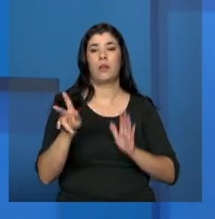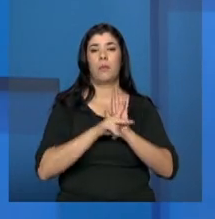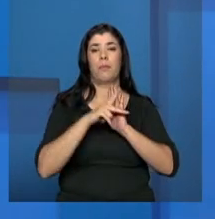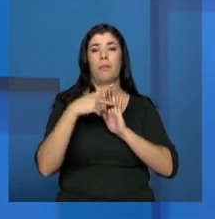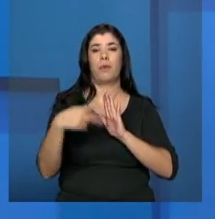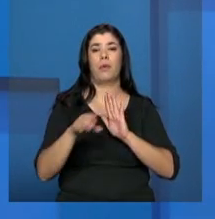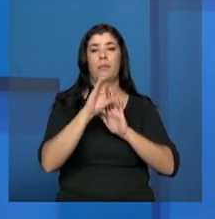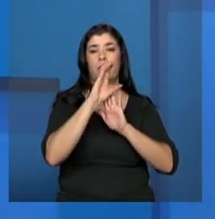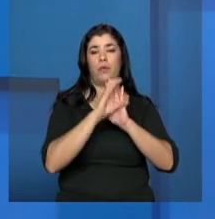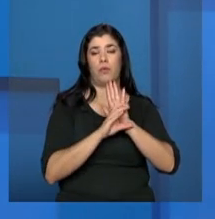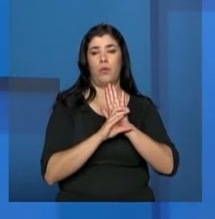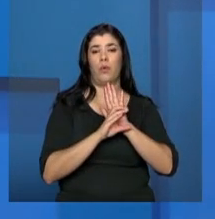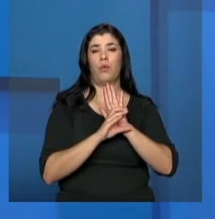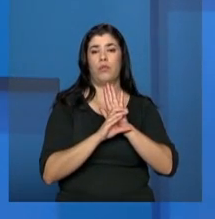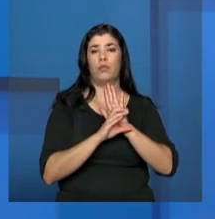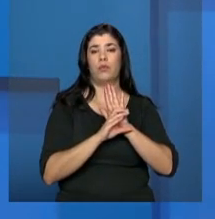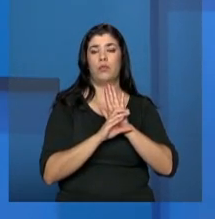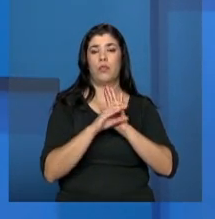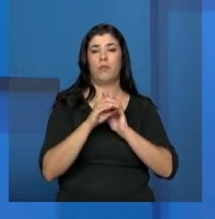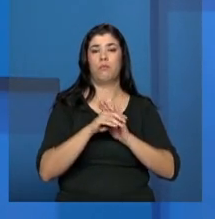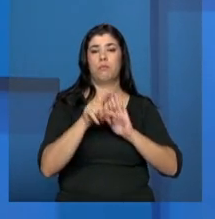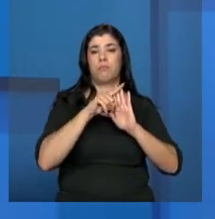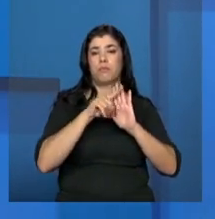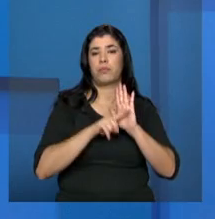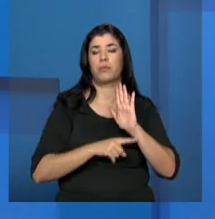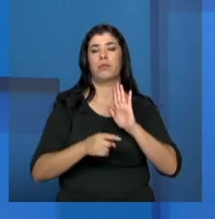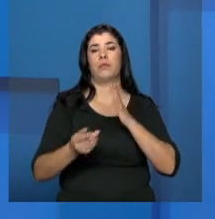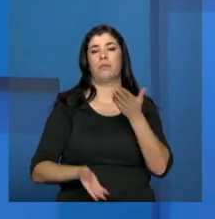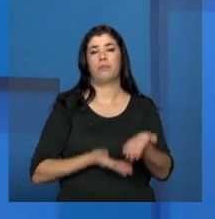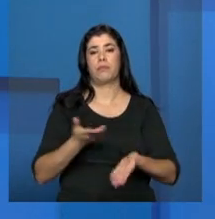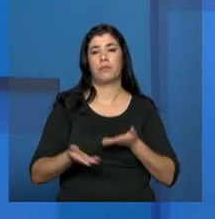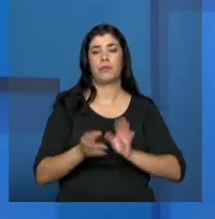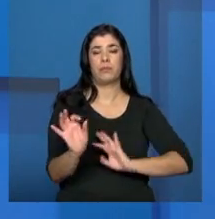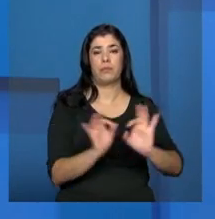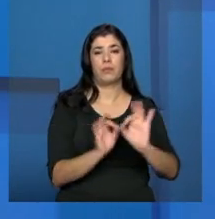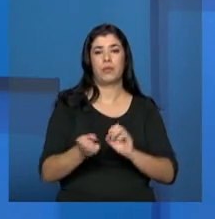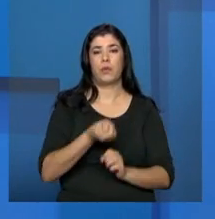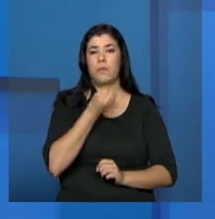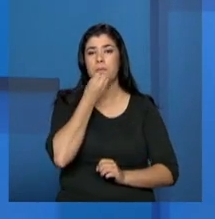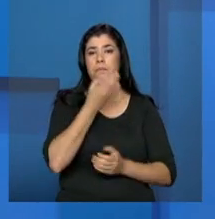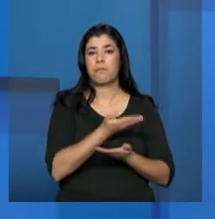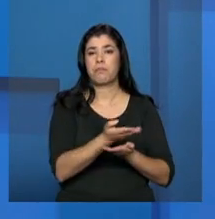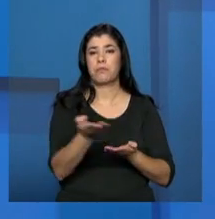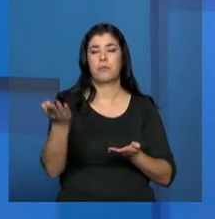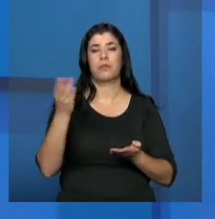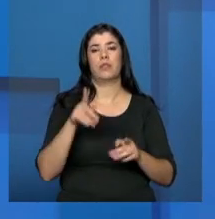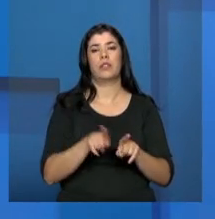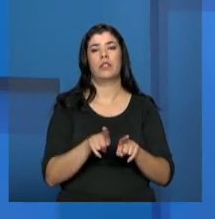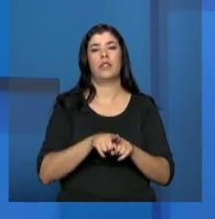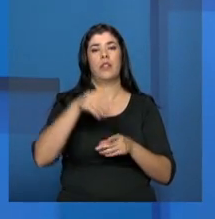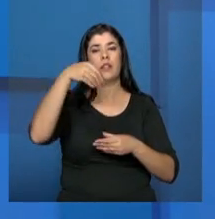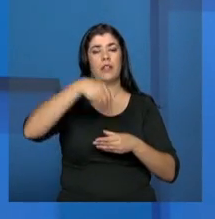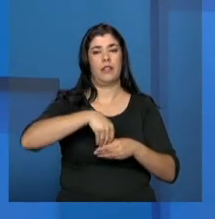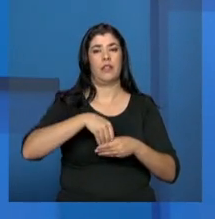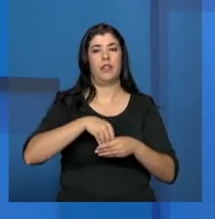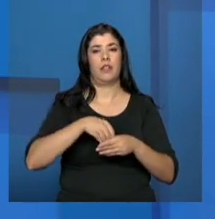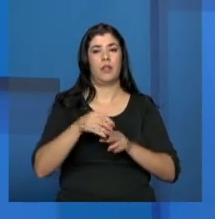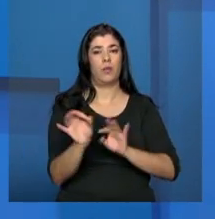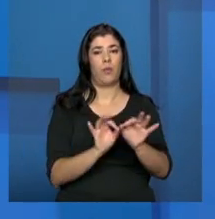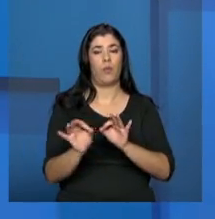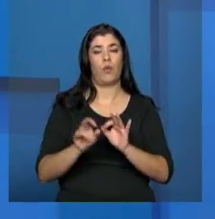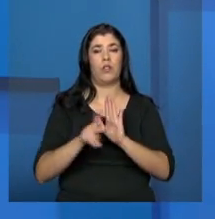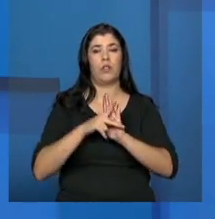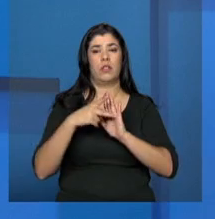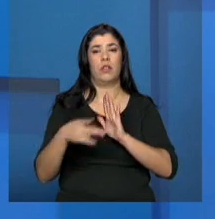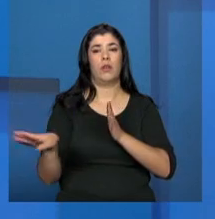constituição de serviços, programas, projetos e benefícios, não só na sua constituição e na